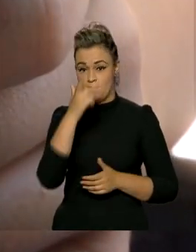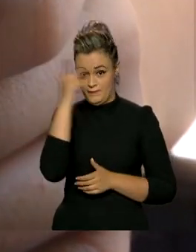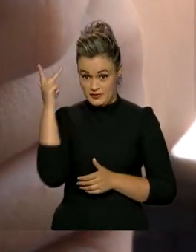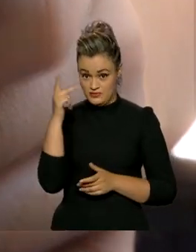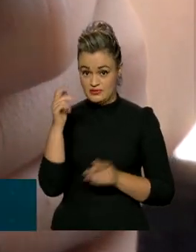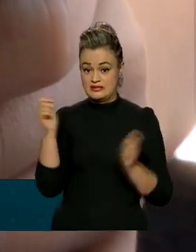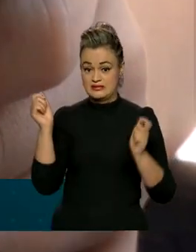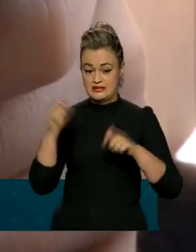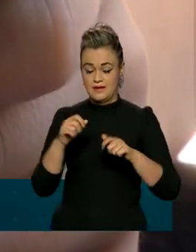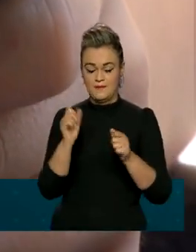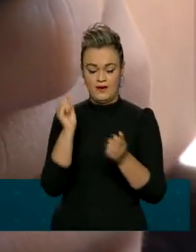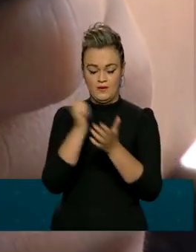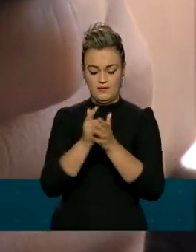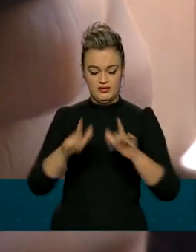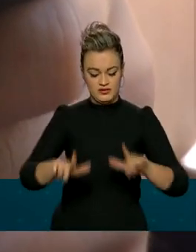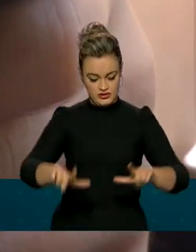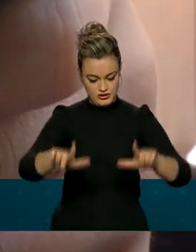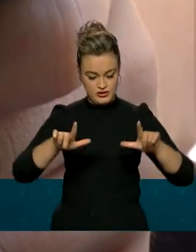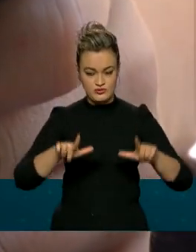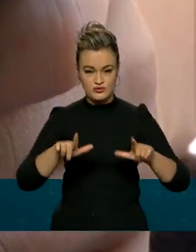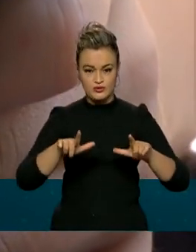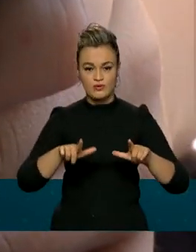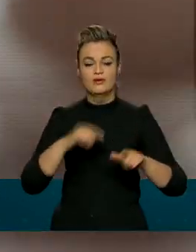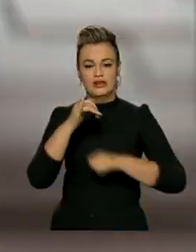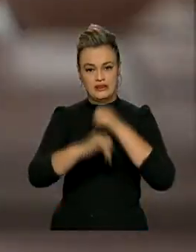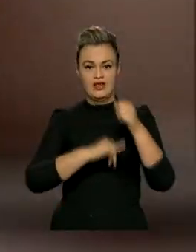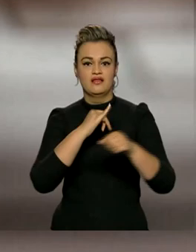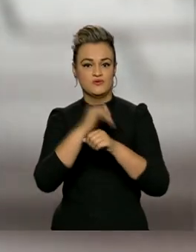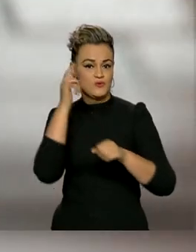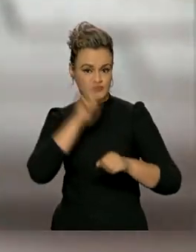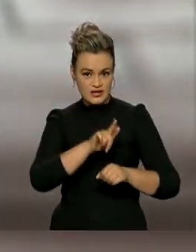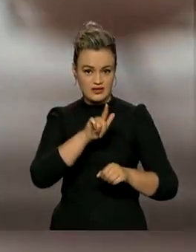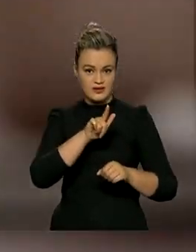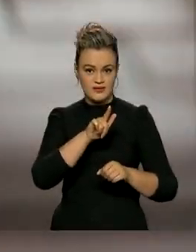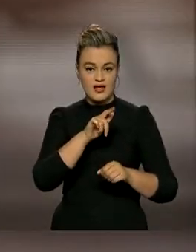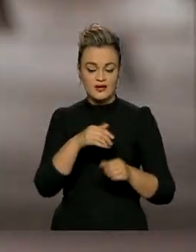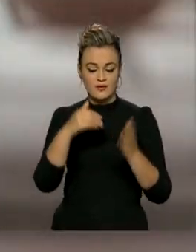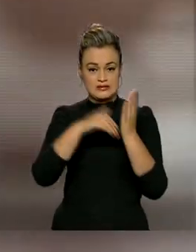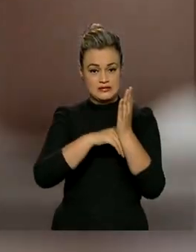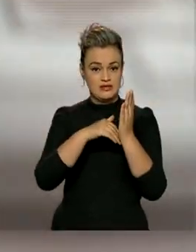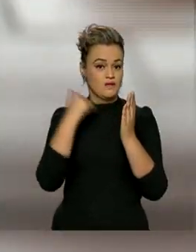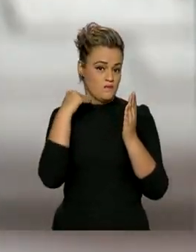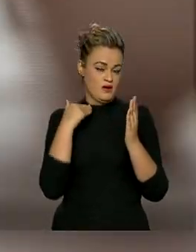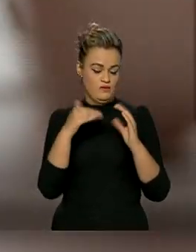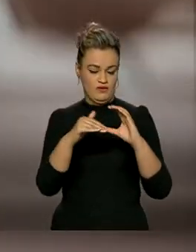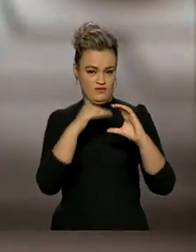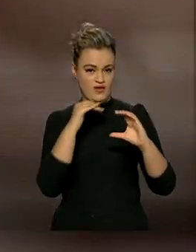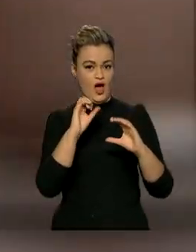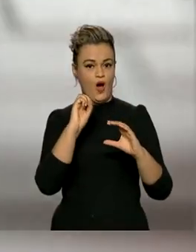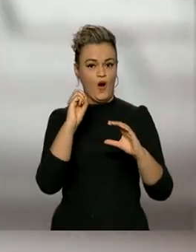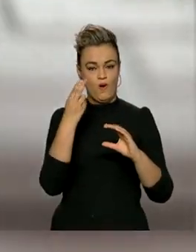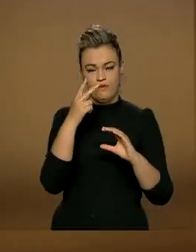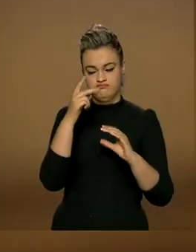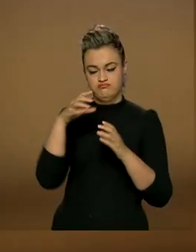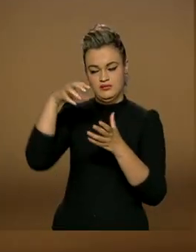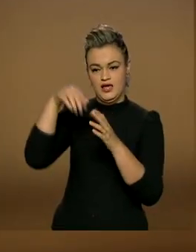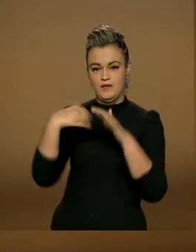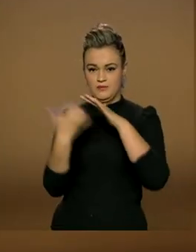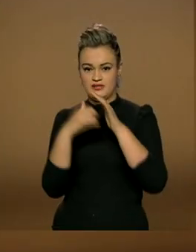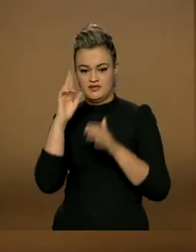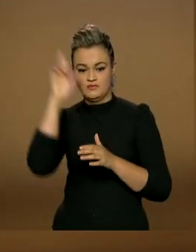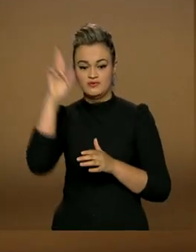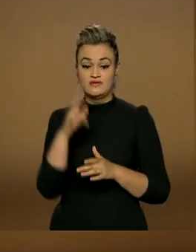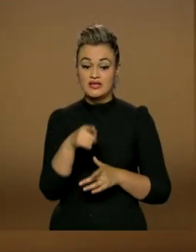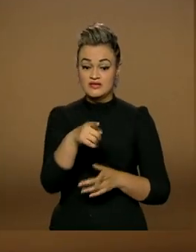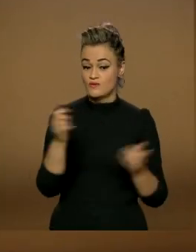pessoas físicas podem comprar títulos públicos pela internet após receber uma senha do banco ou corretora que costuma usar. É uma